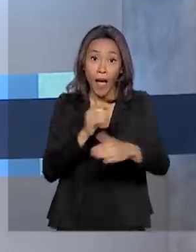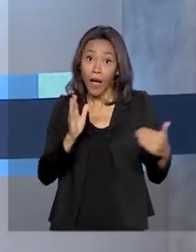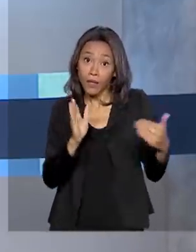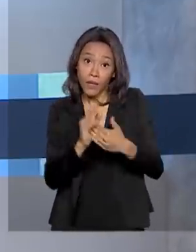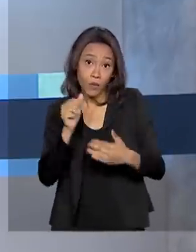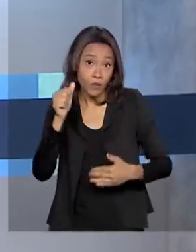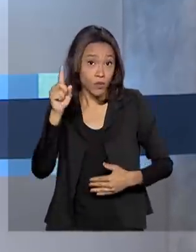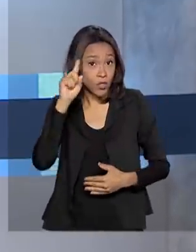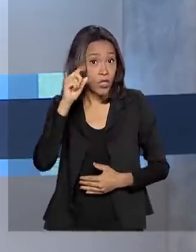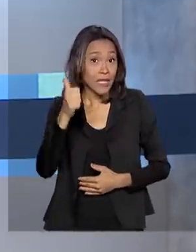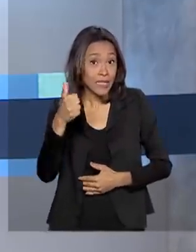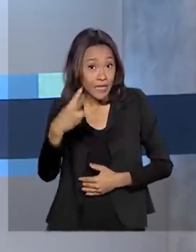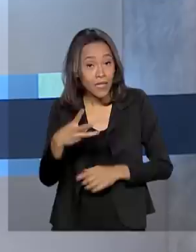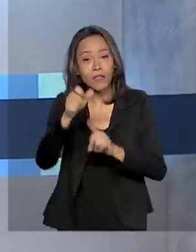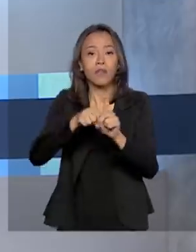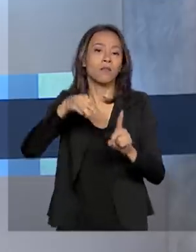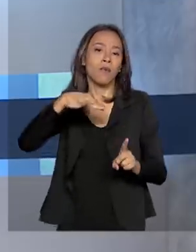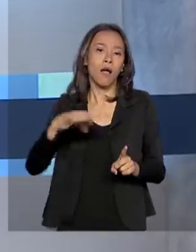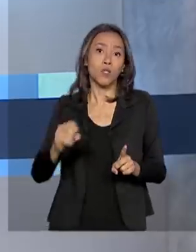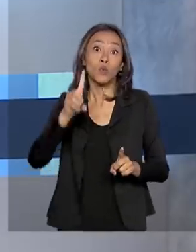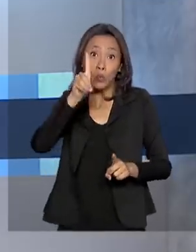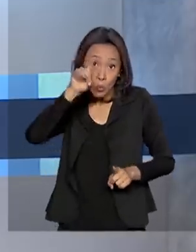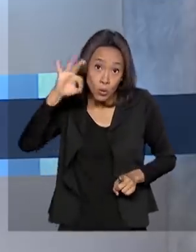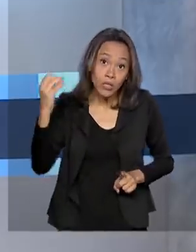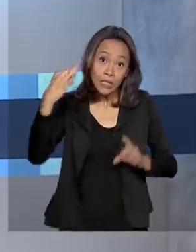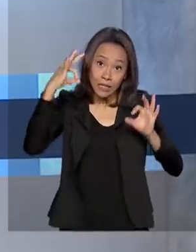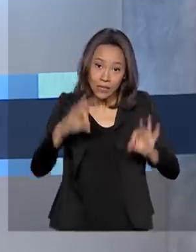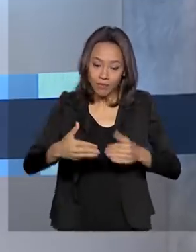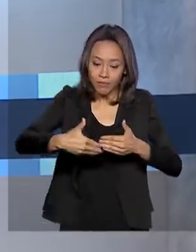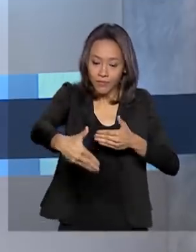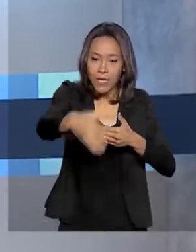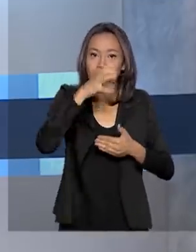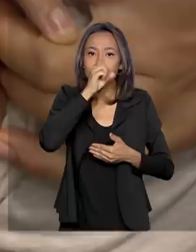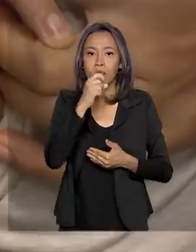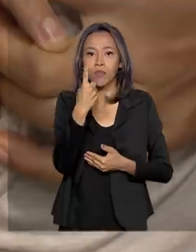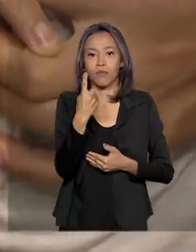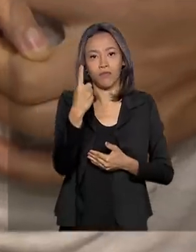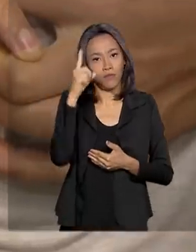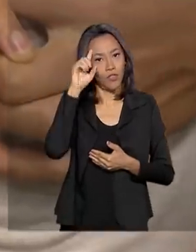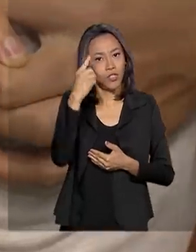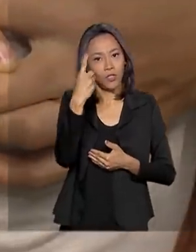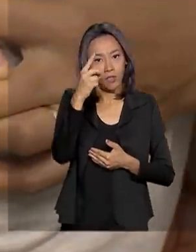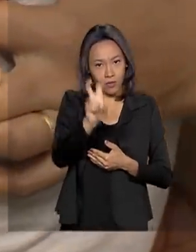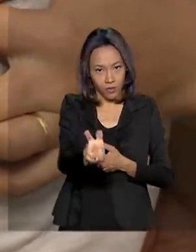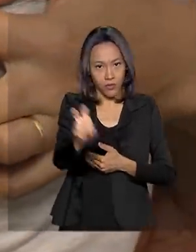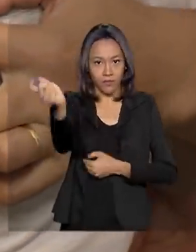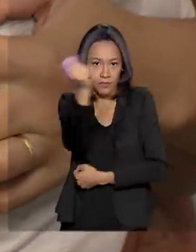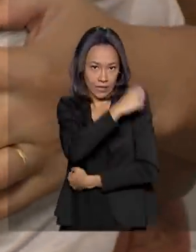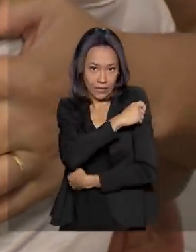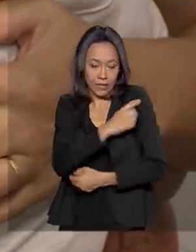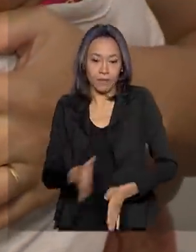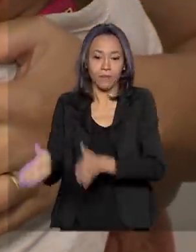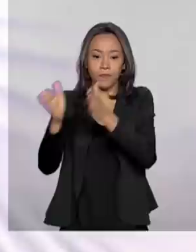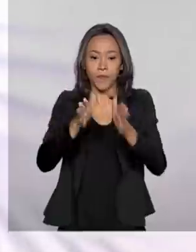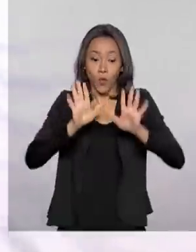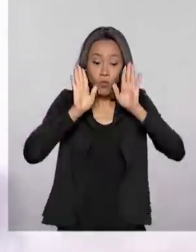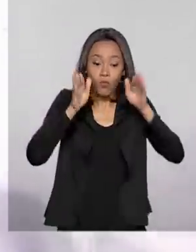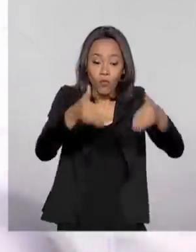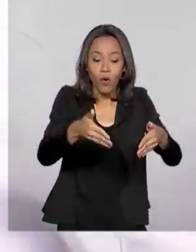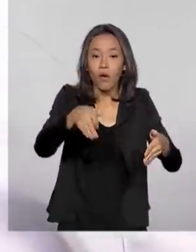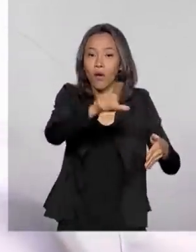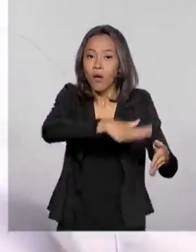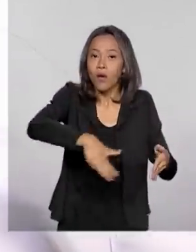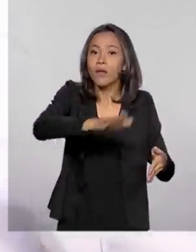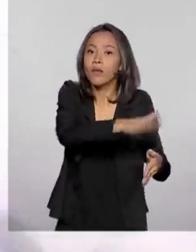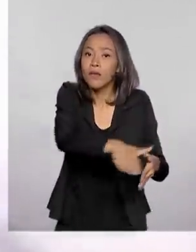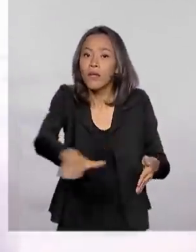O dia D da vacinação será este sábado, dia 15. O público-alvo são crianças e jovens